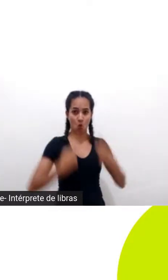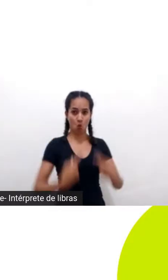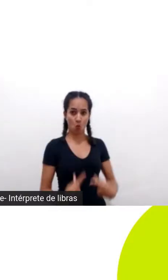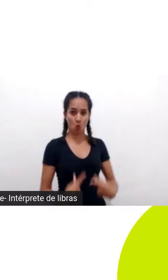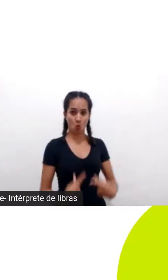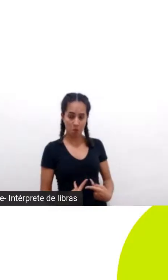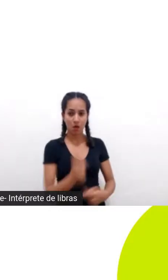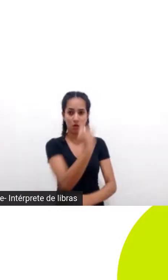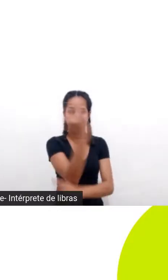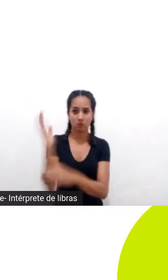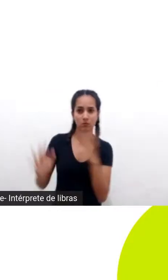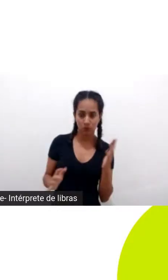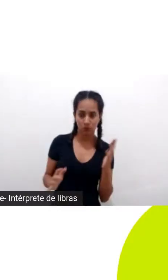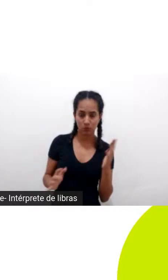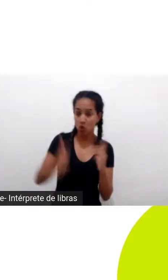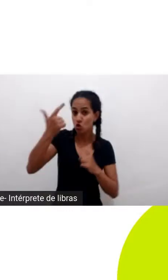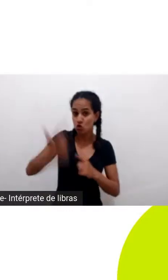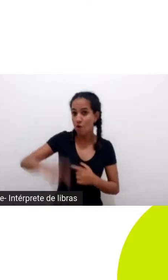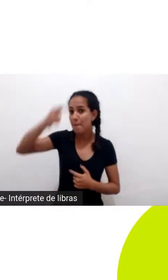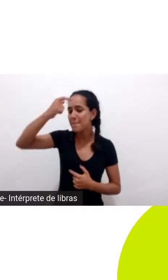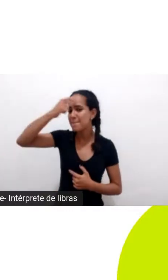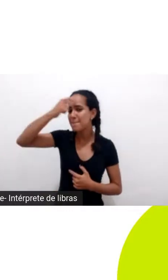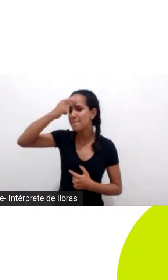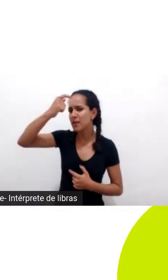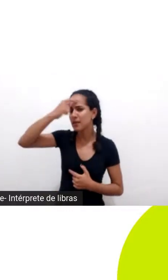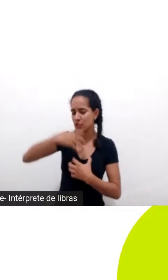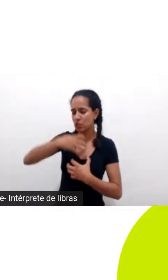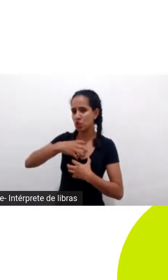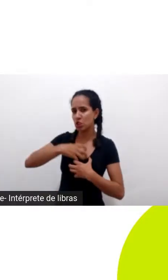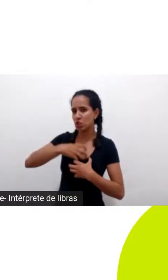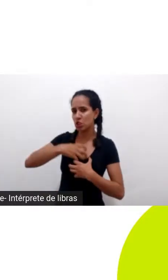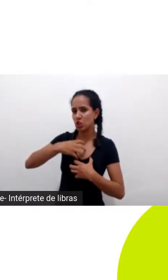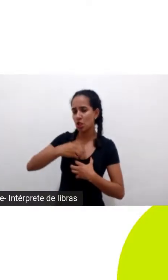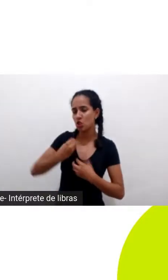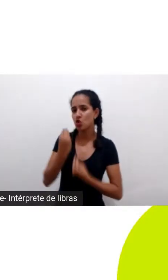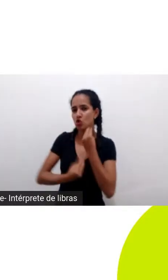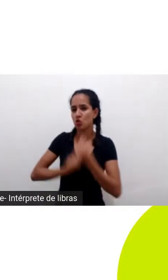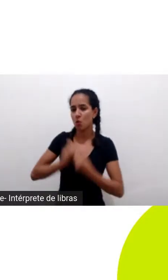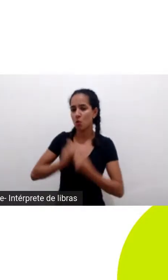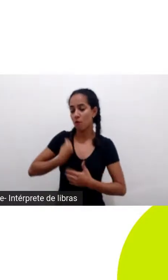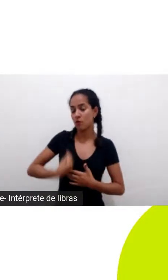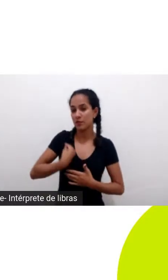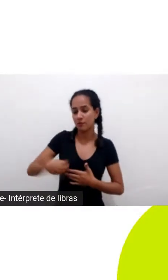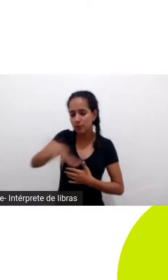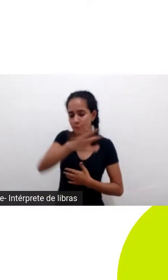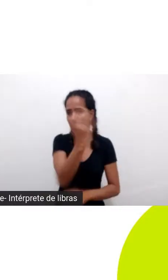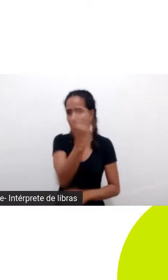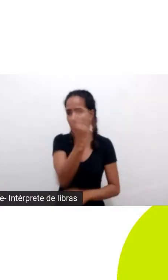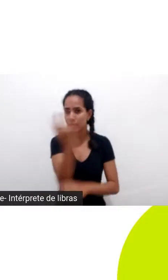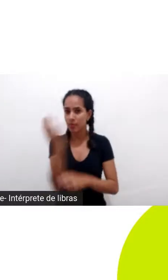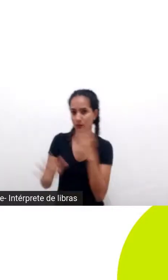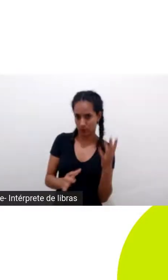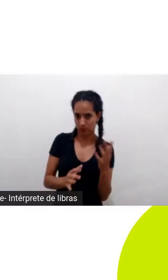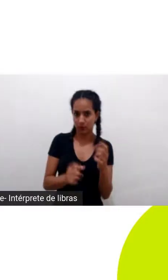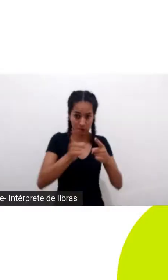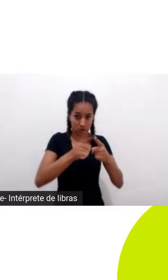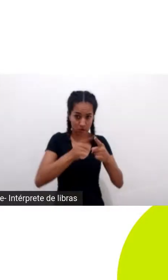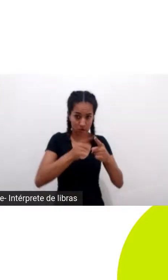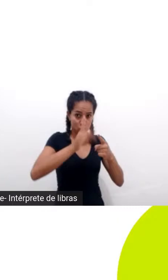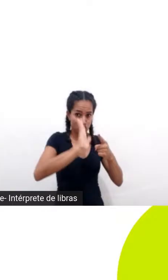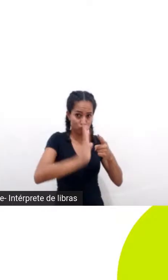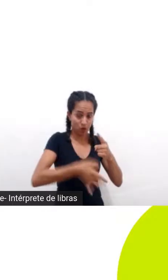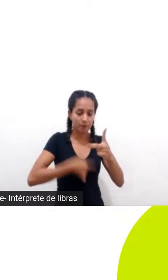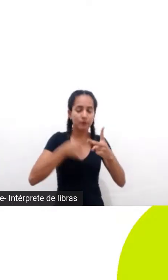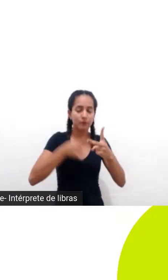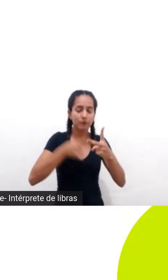mentalidade e é uma questão da forma como a gente lida com a natureza e eu vou entrar agora na minha segunda ideia que tem a ver qual outro caminho a gente pode